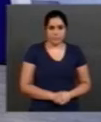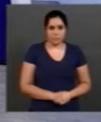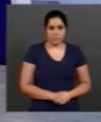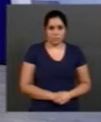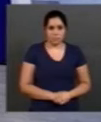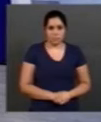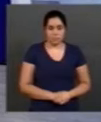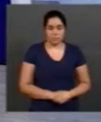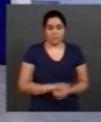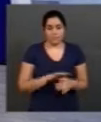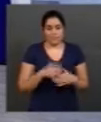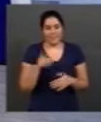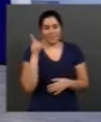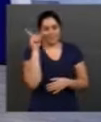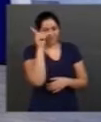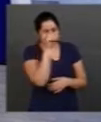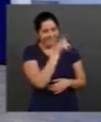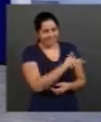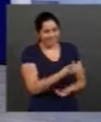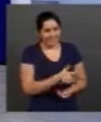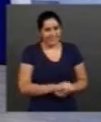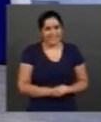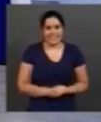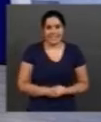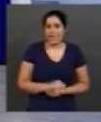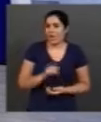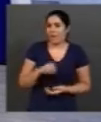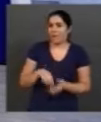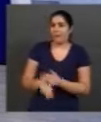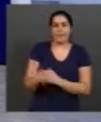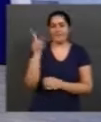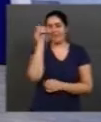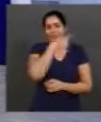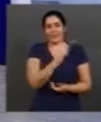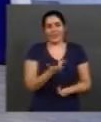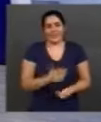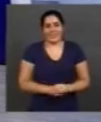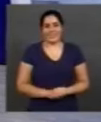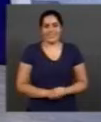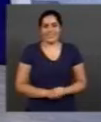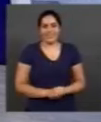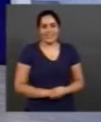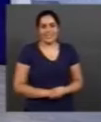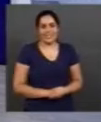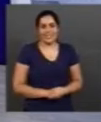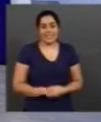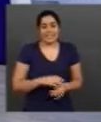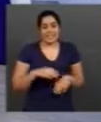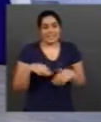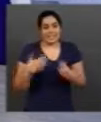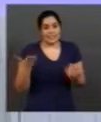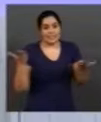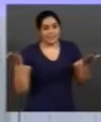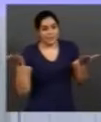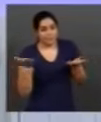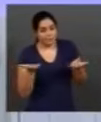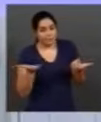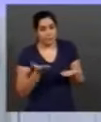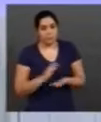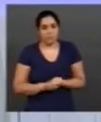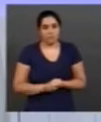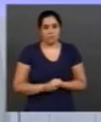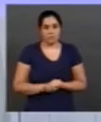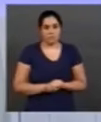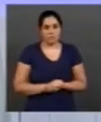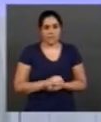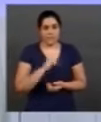Isso é uma questão difícil, viu? Vou te fazer só perguntas difíceis. só difícil, né? A questão é que hoje, se você fosse